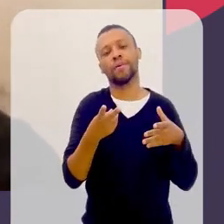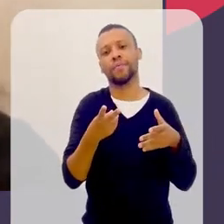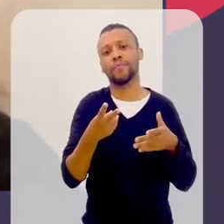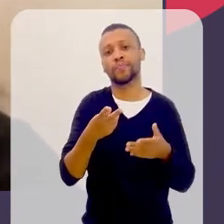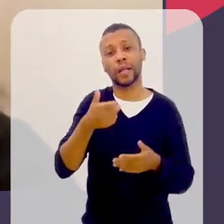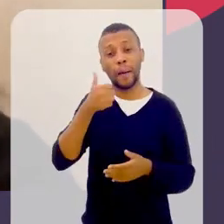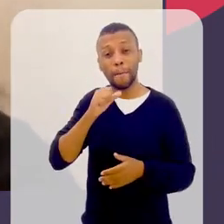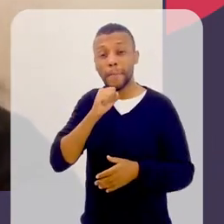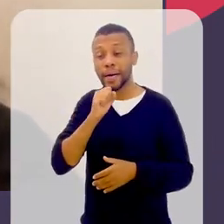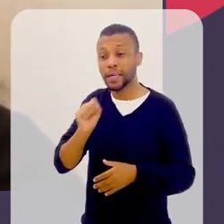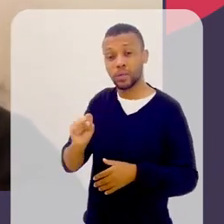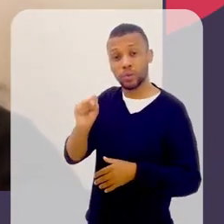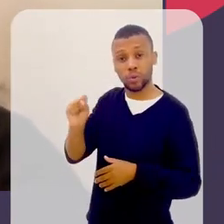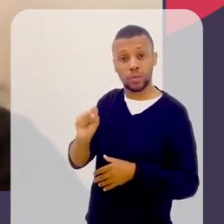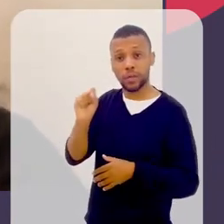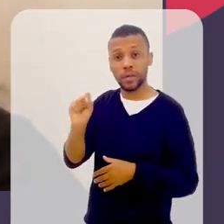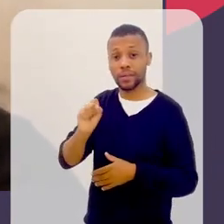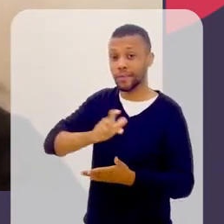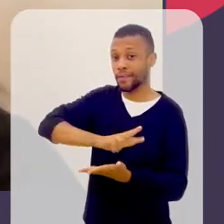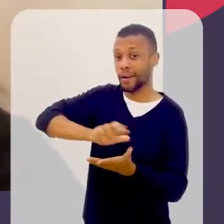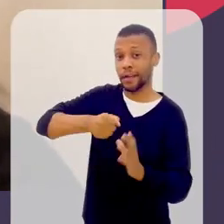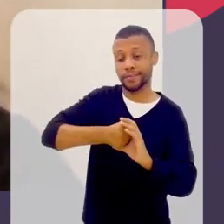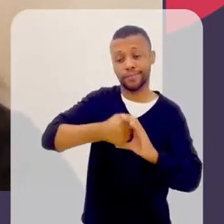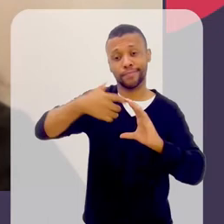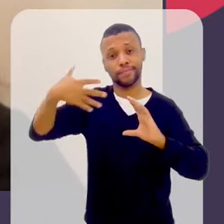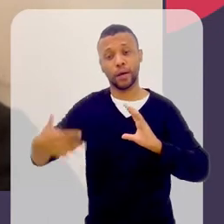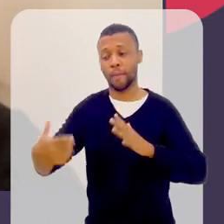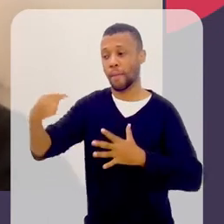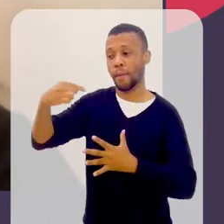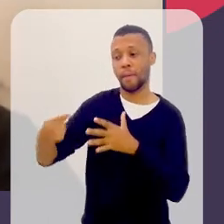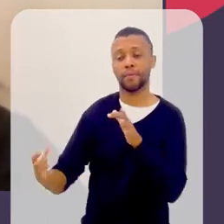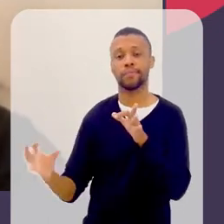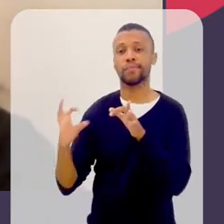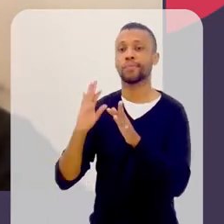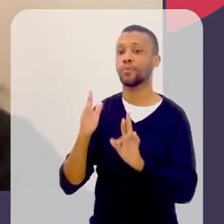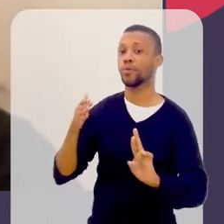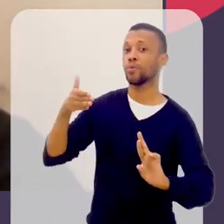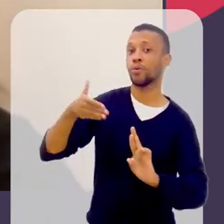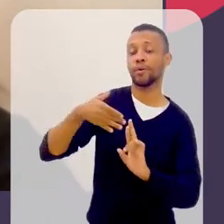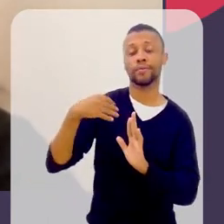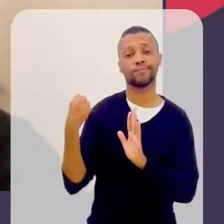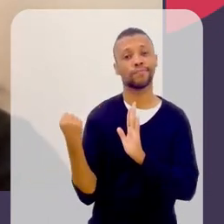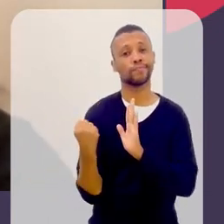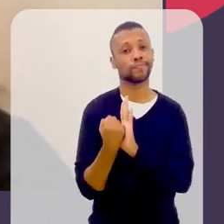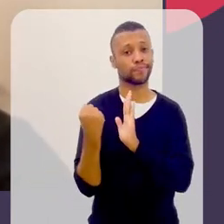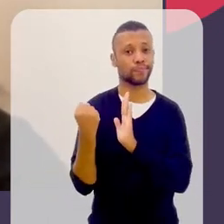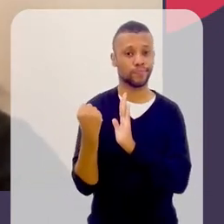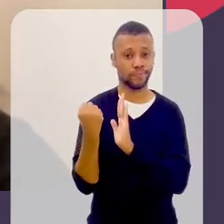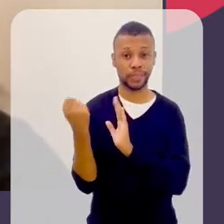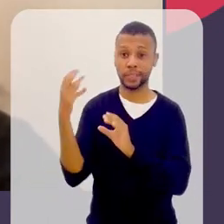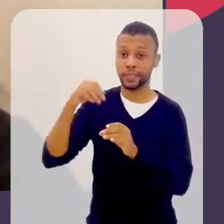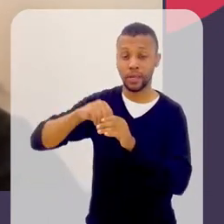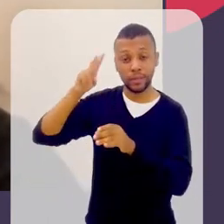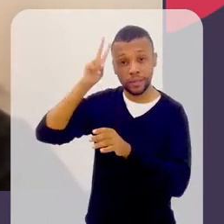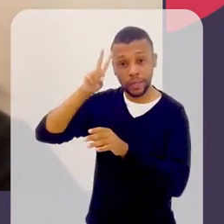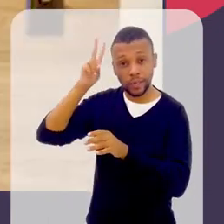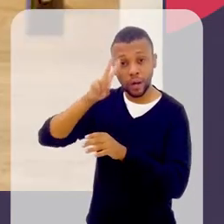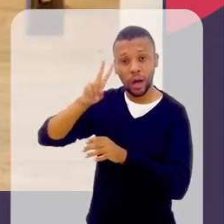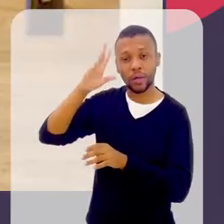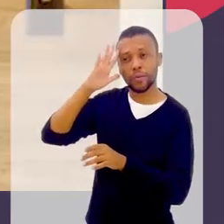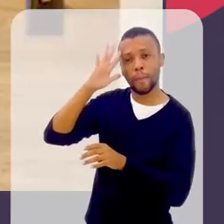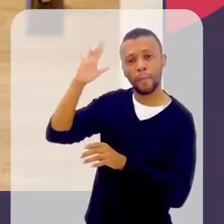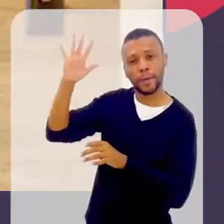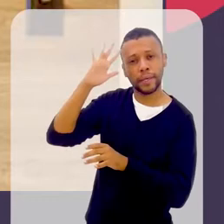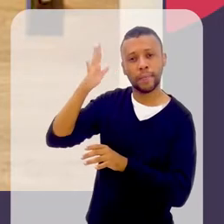atribuições que fazem dela uma figura singular na história do pensamento brasileiro.